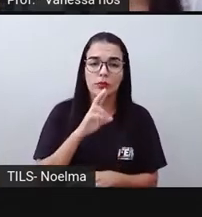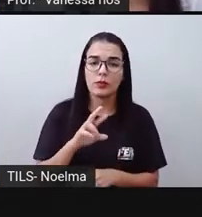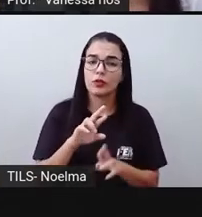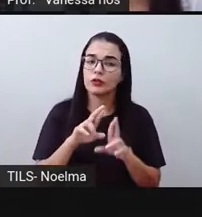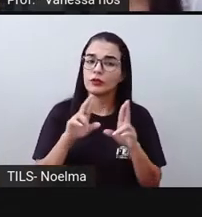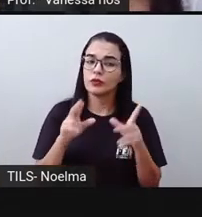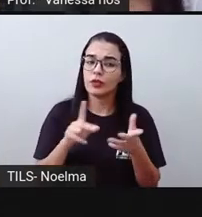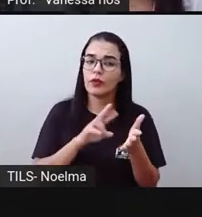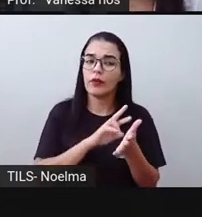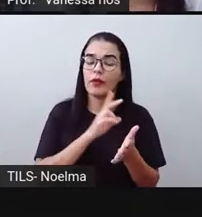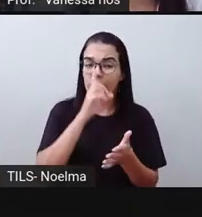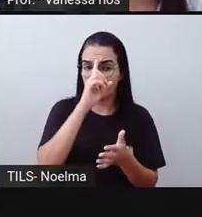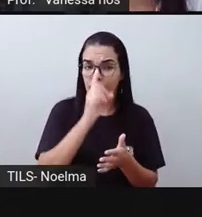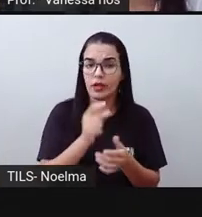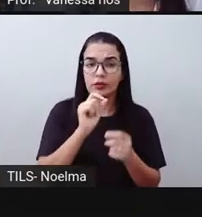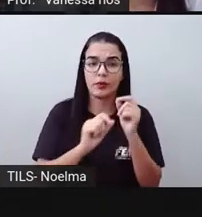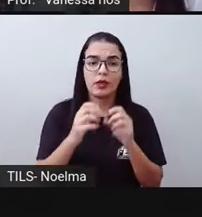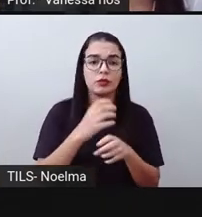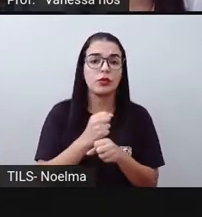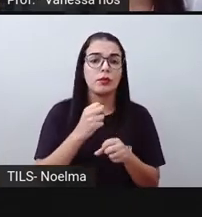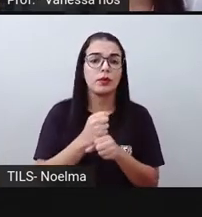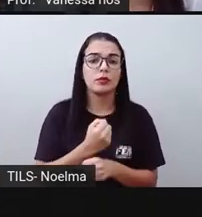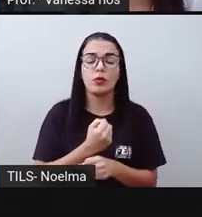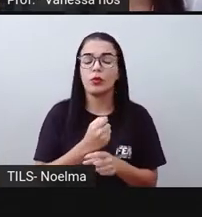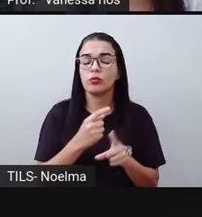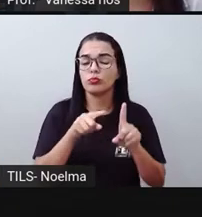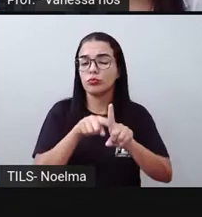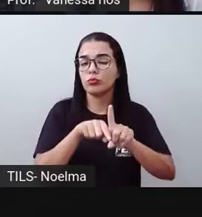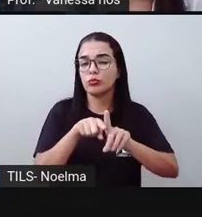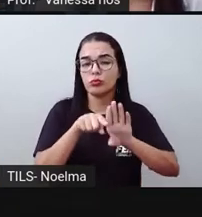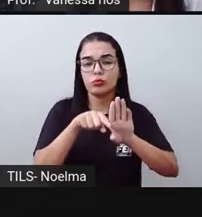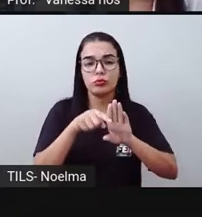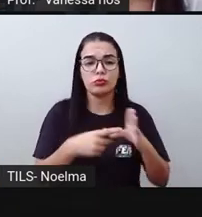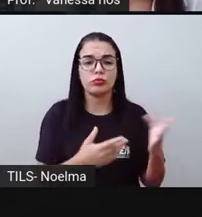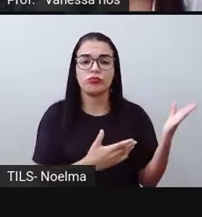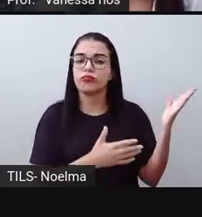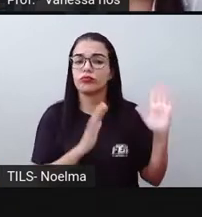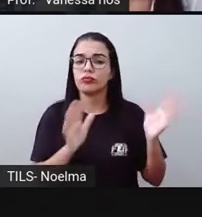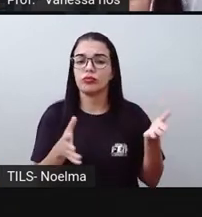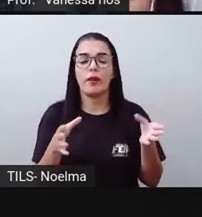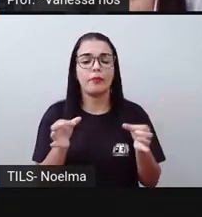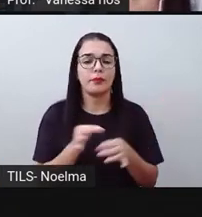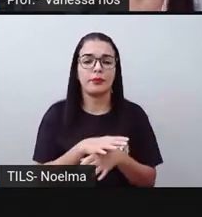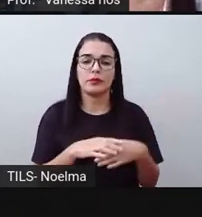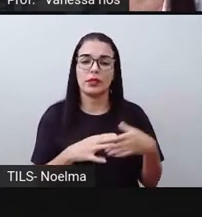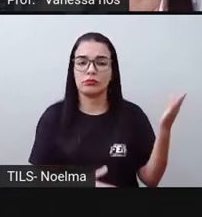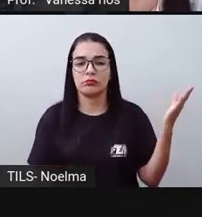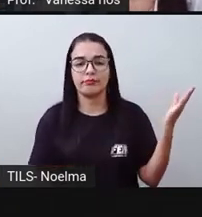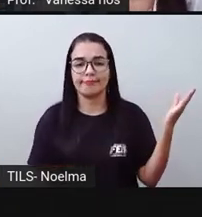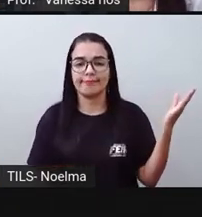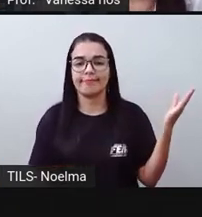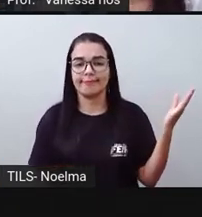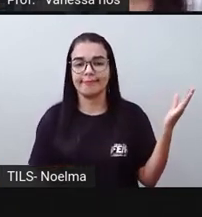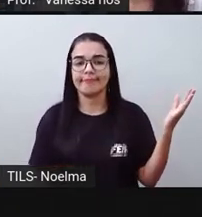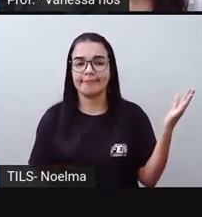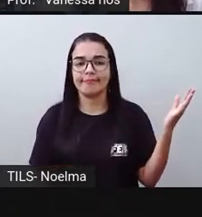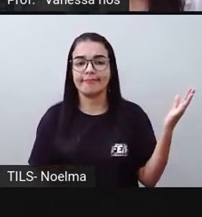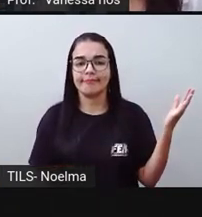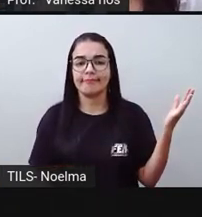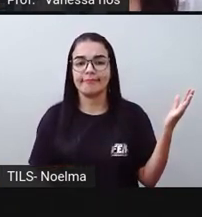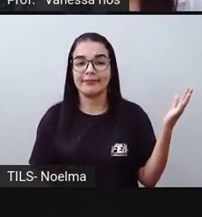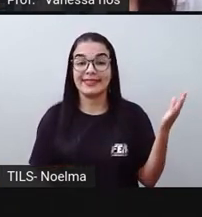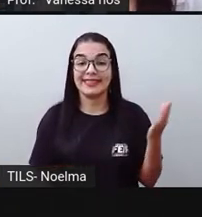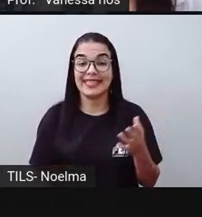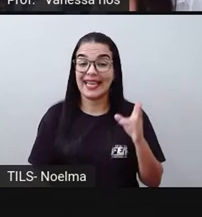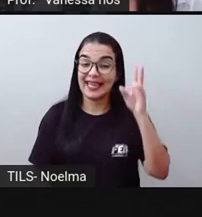resultado de forma mais direta, somando os números na operação já armada. Então, para resolver, a PRO colocou